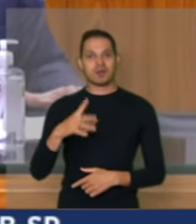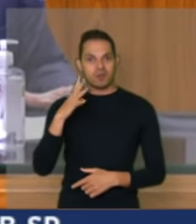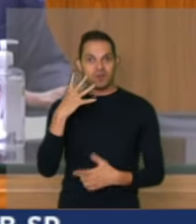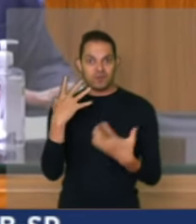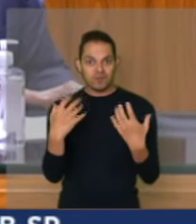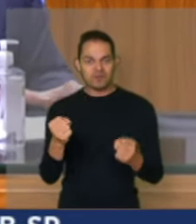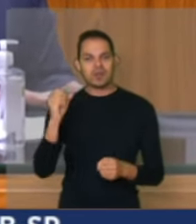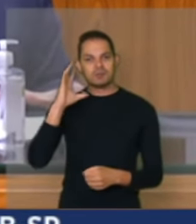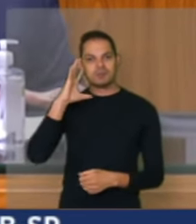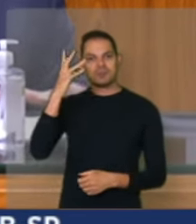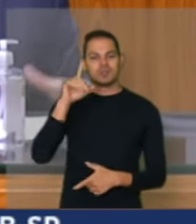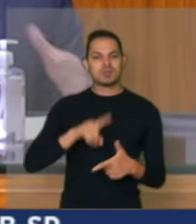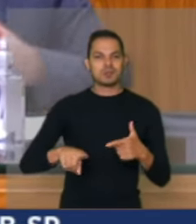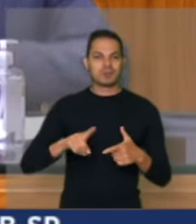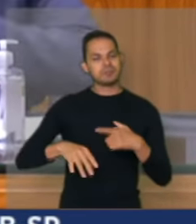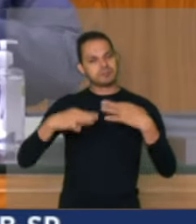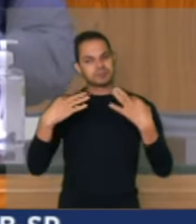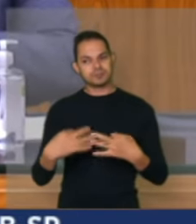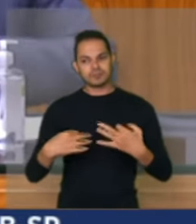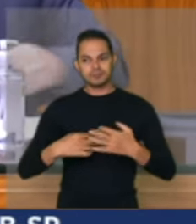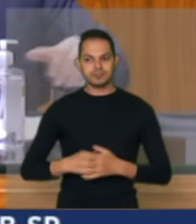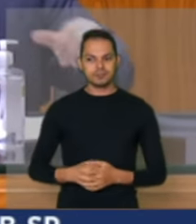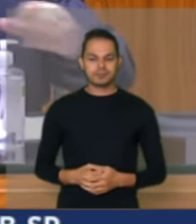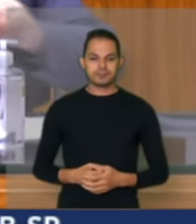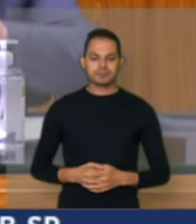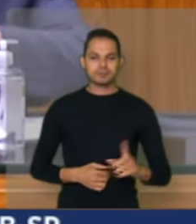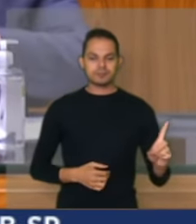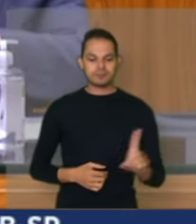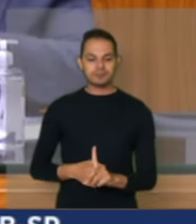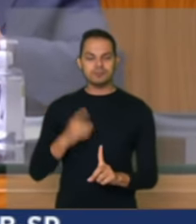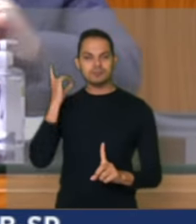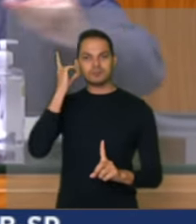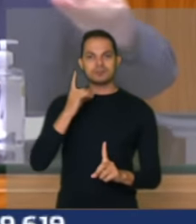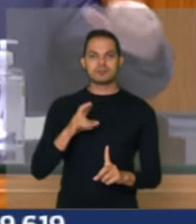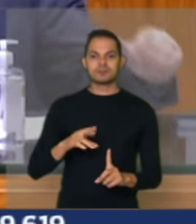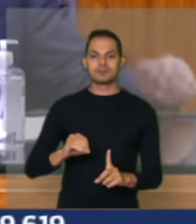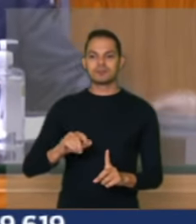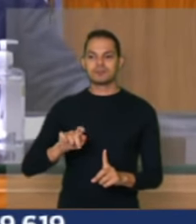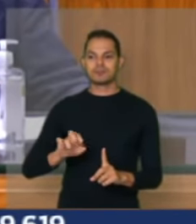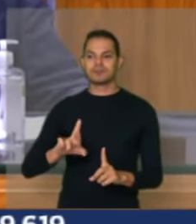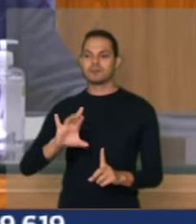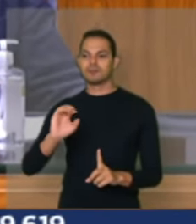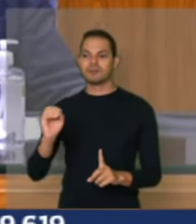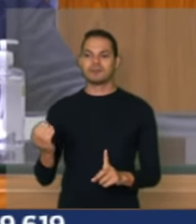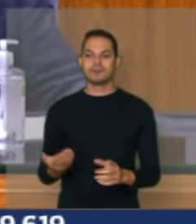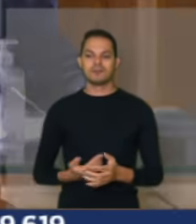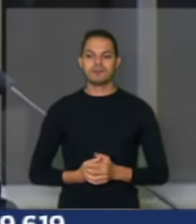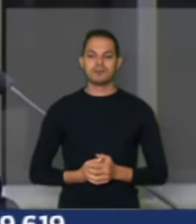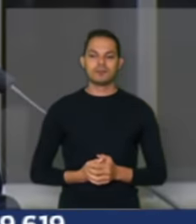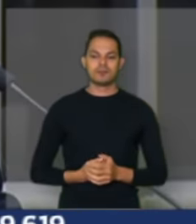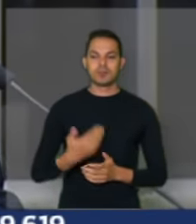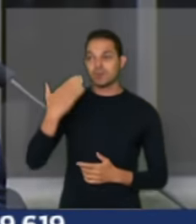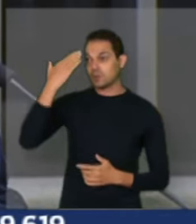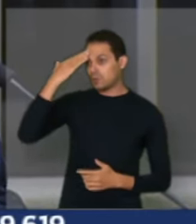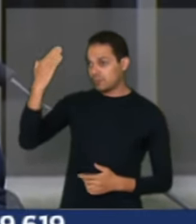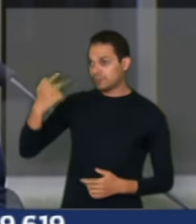problema com toda convicção. Deputado Rogério Correia, com a palavra. Obrigado, presidente.